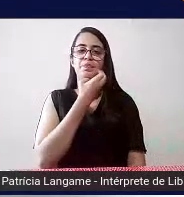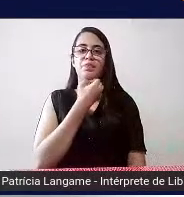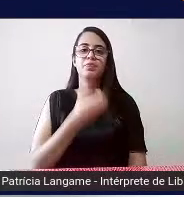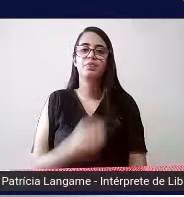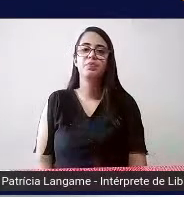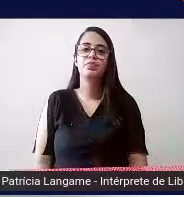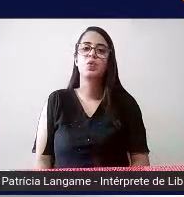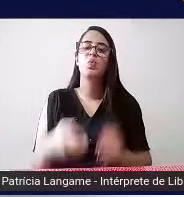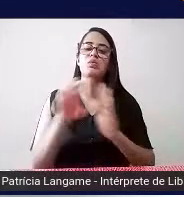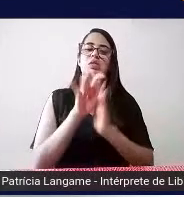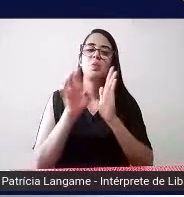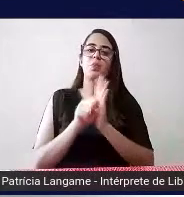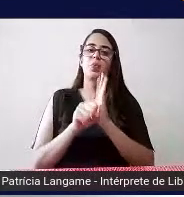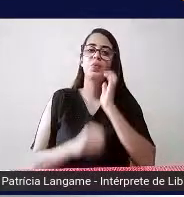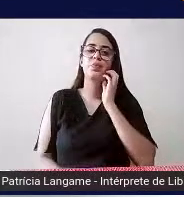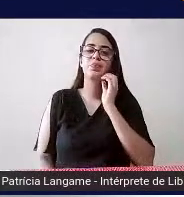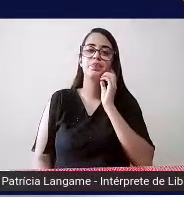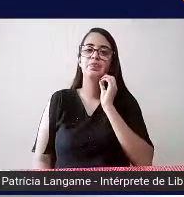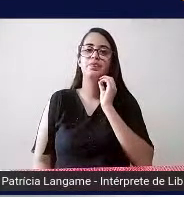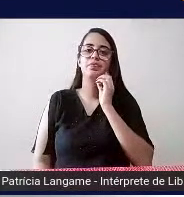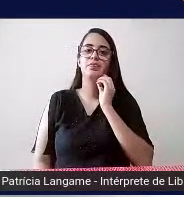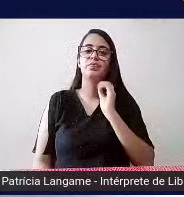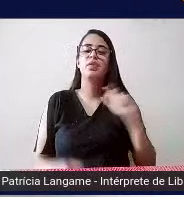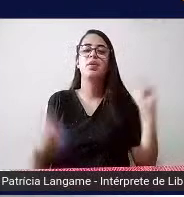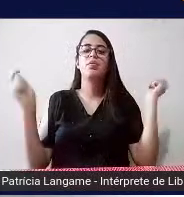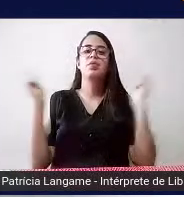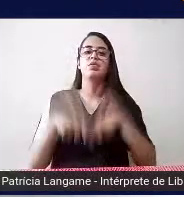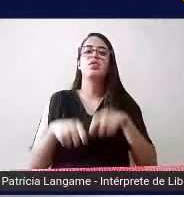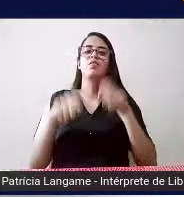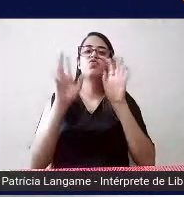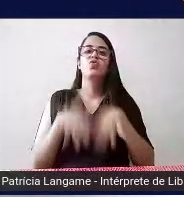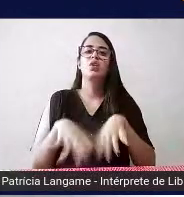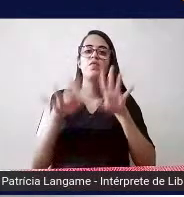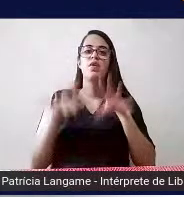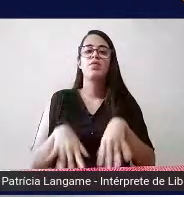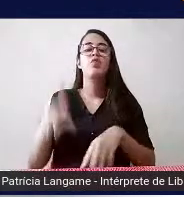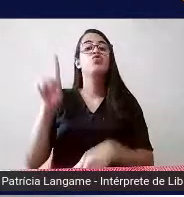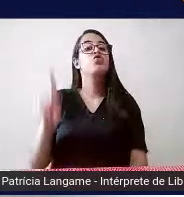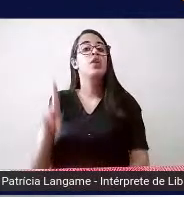símbolo tá então é possível escrever olha no lado direito